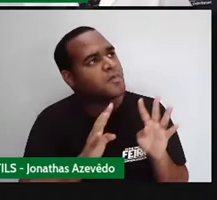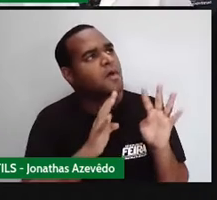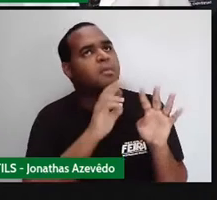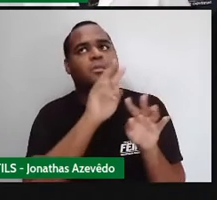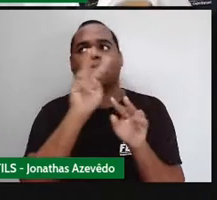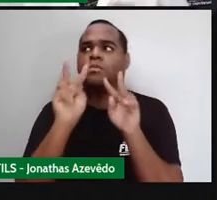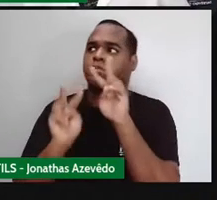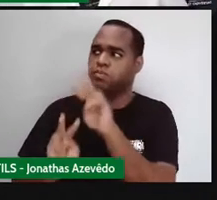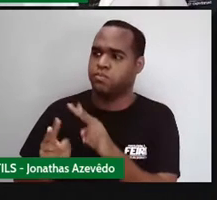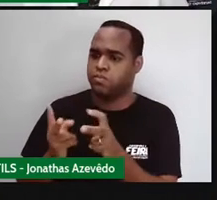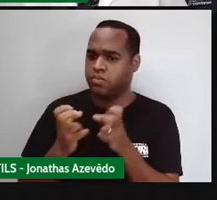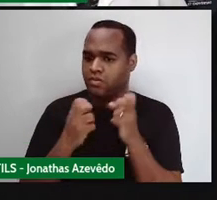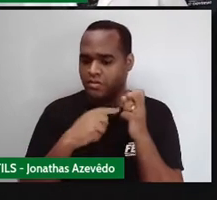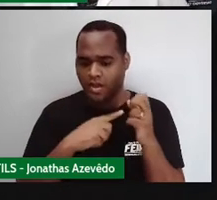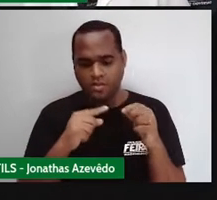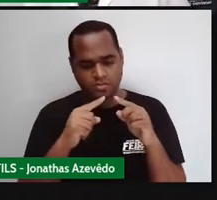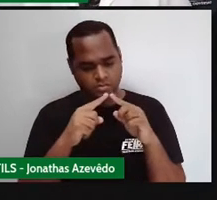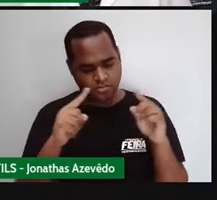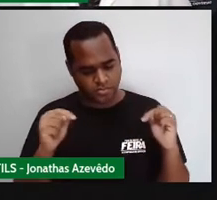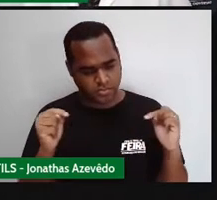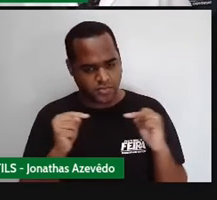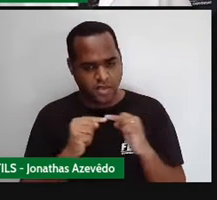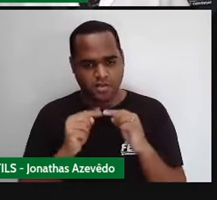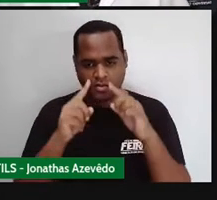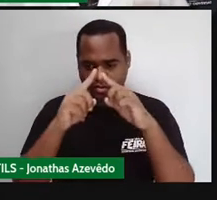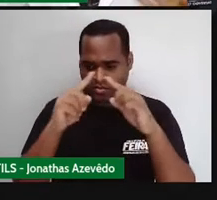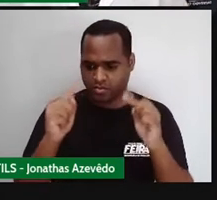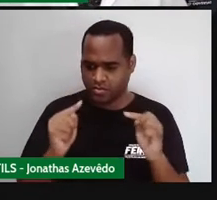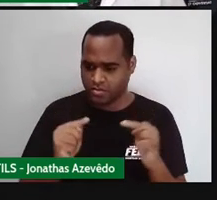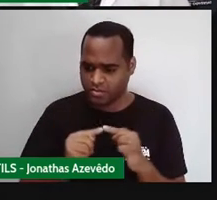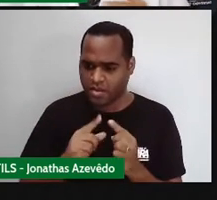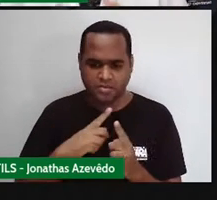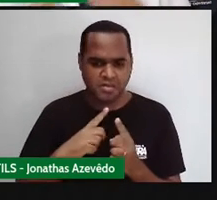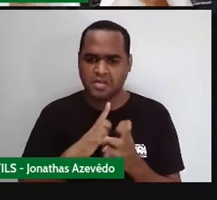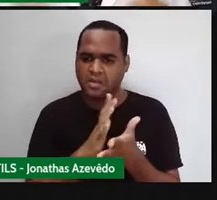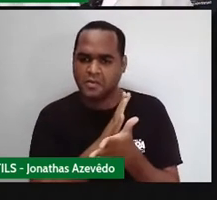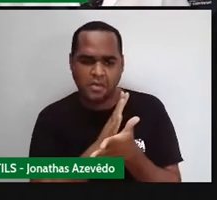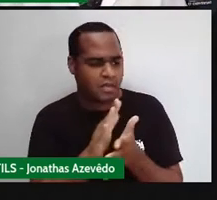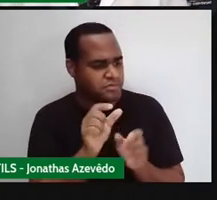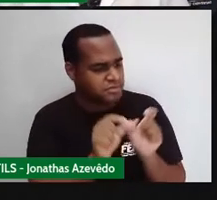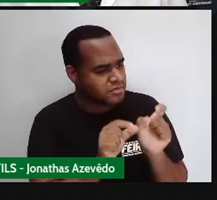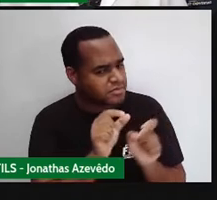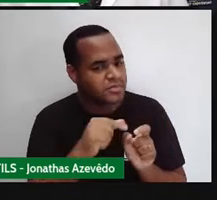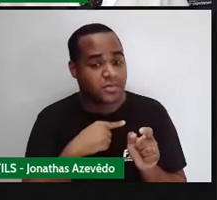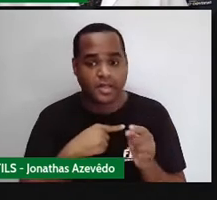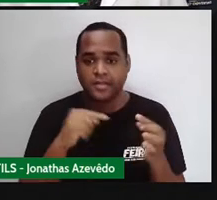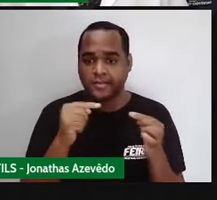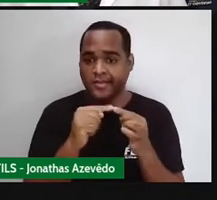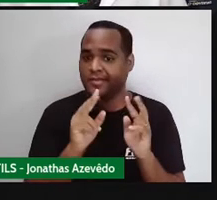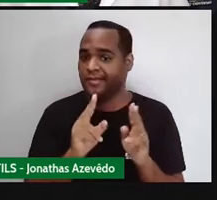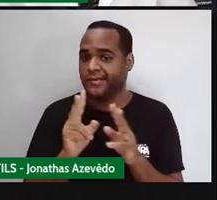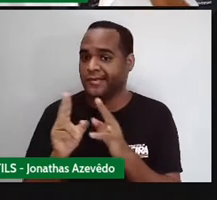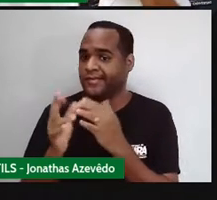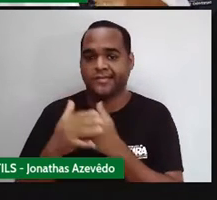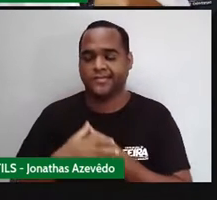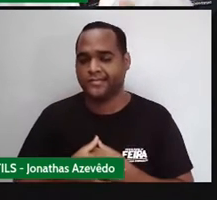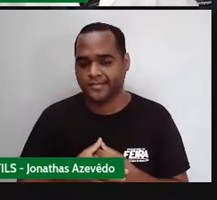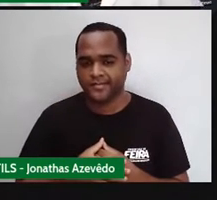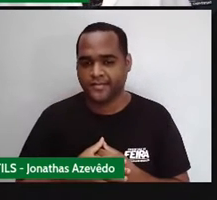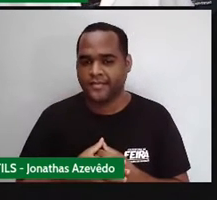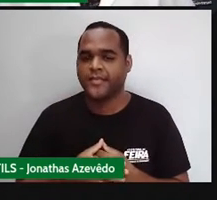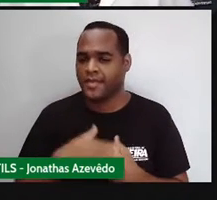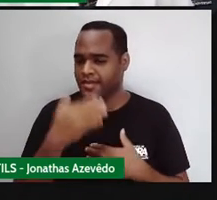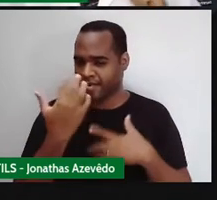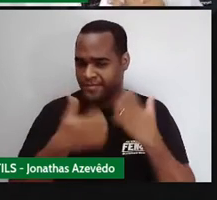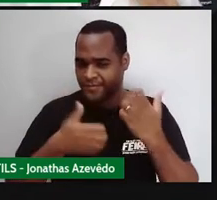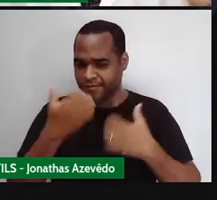algum momento você vai se deparar com algum objeto, alguma coisa que lembra o formato de um losango, tá? E foi